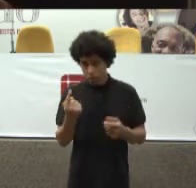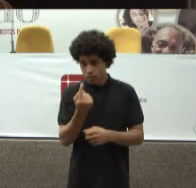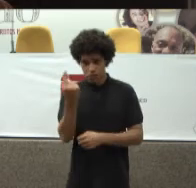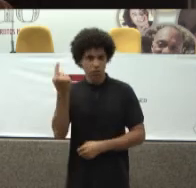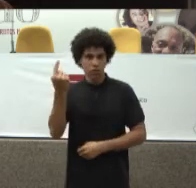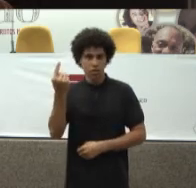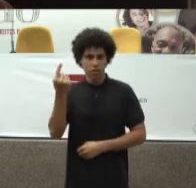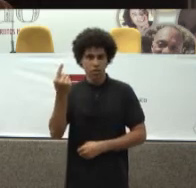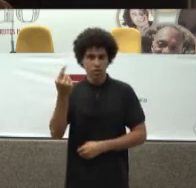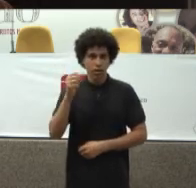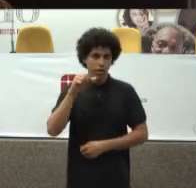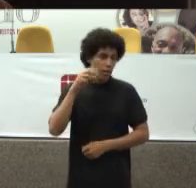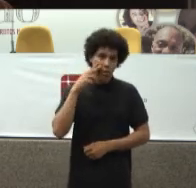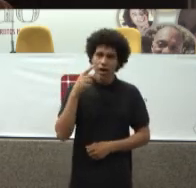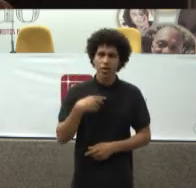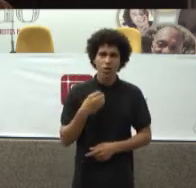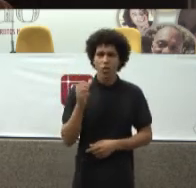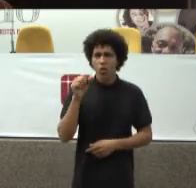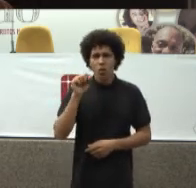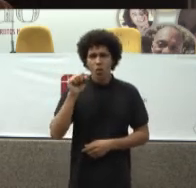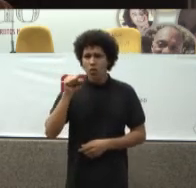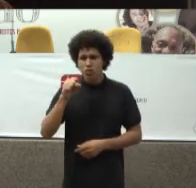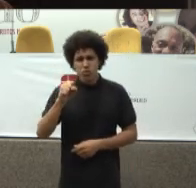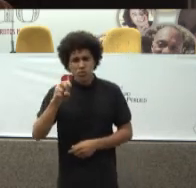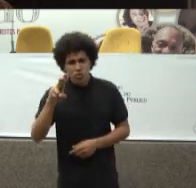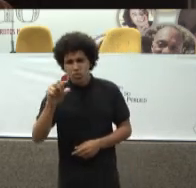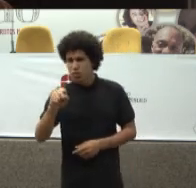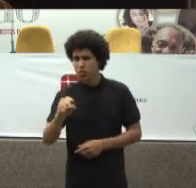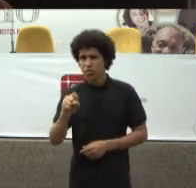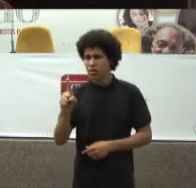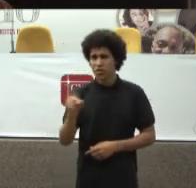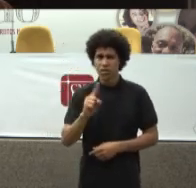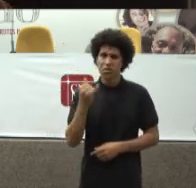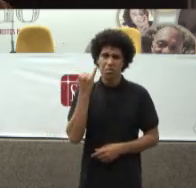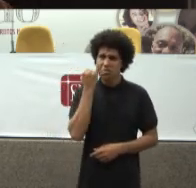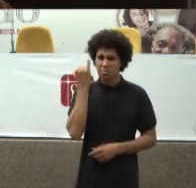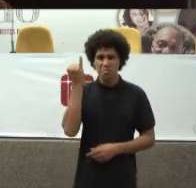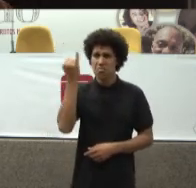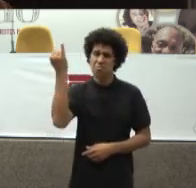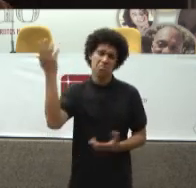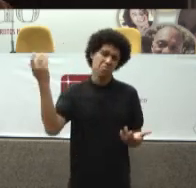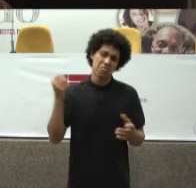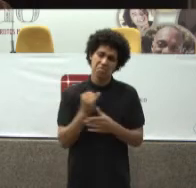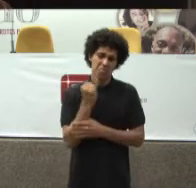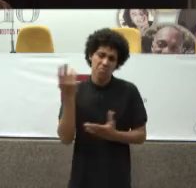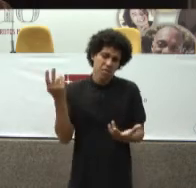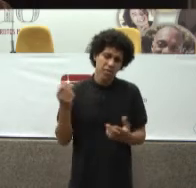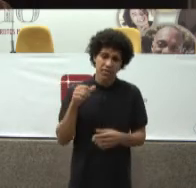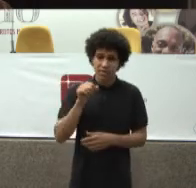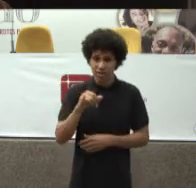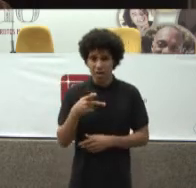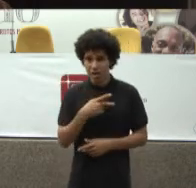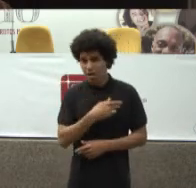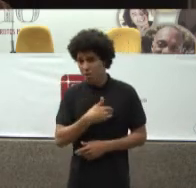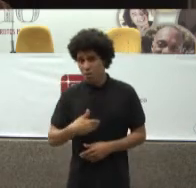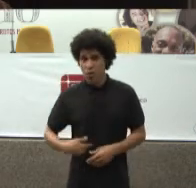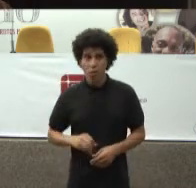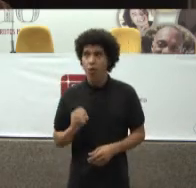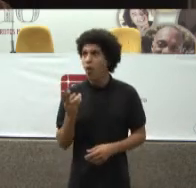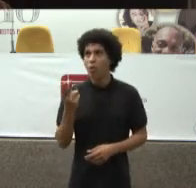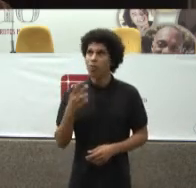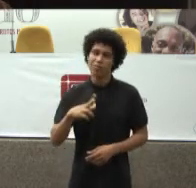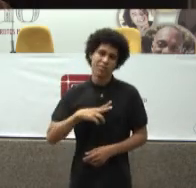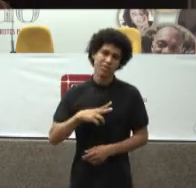Se é público Ou se é não Público Se é filantrópico Ou é privado Com fins lucrativos Porque os